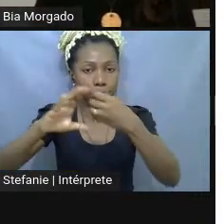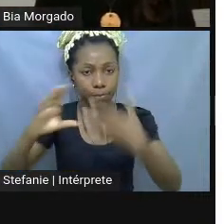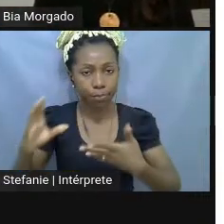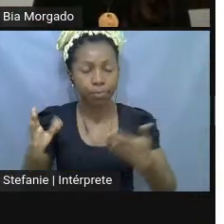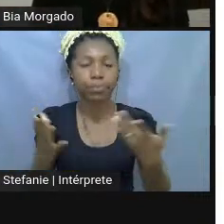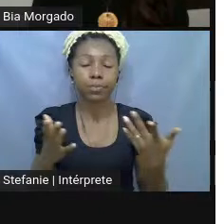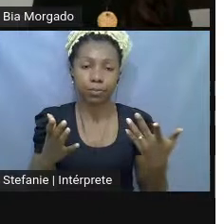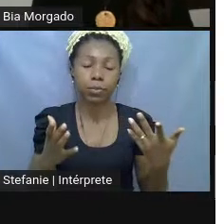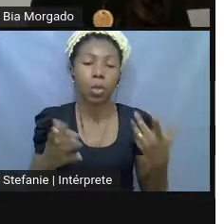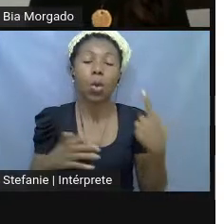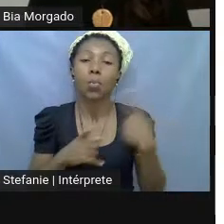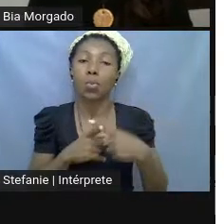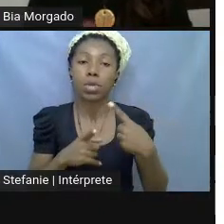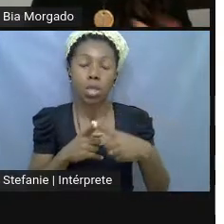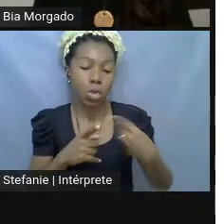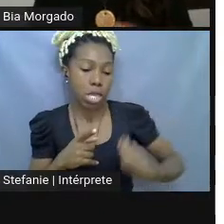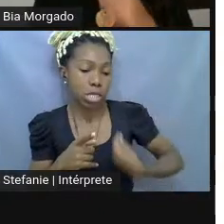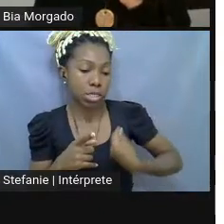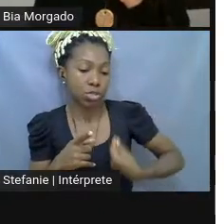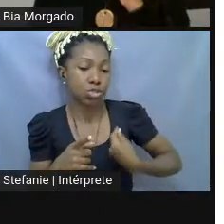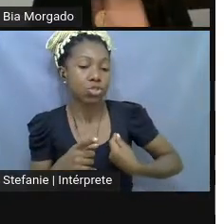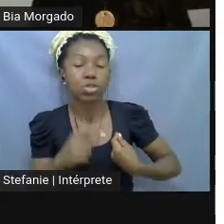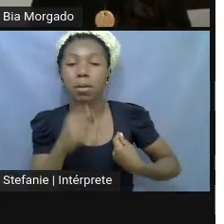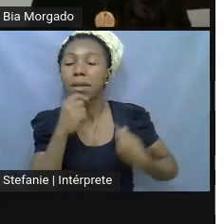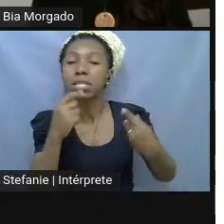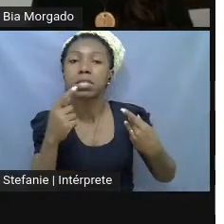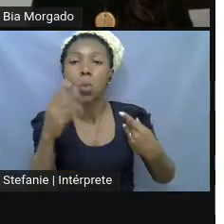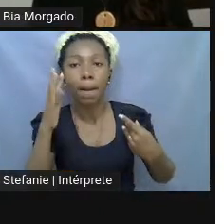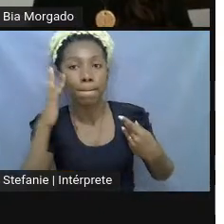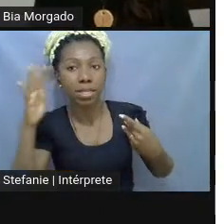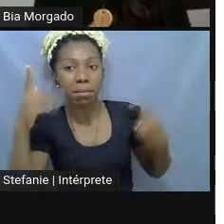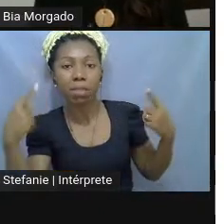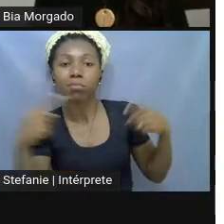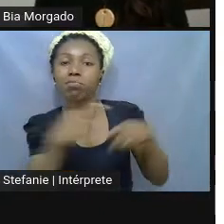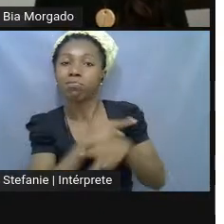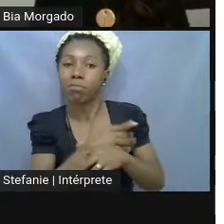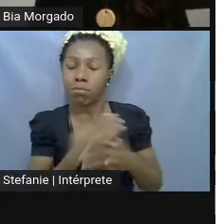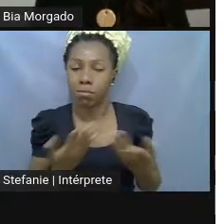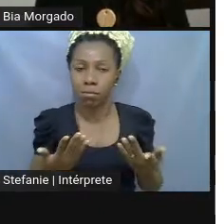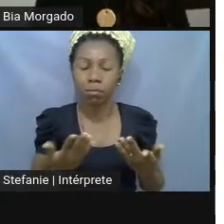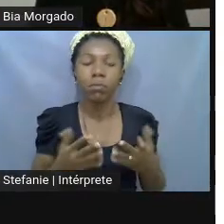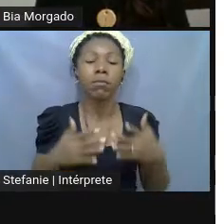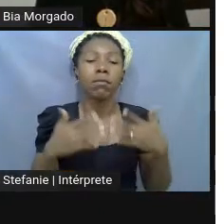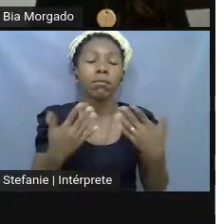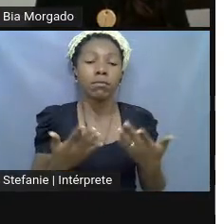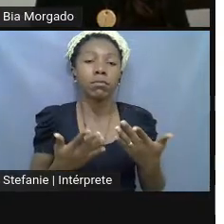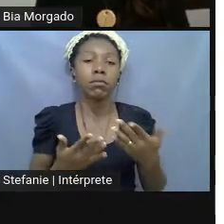conta do que ele está pensando. como o Luciano Figueiredo, que foi o